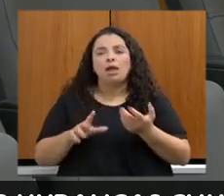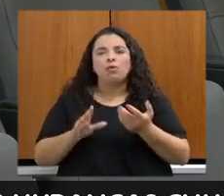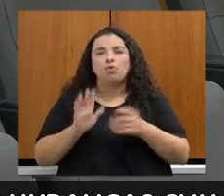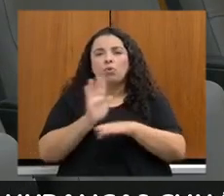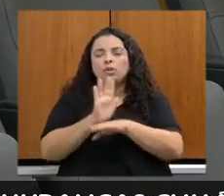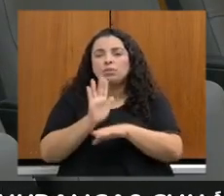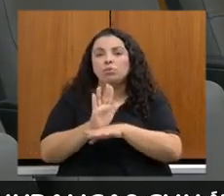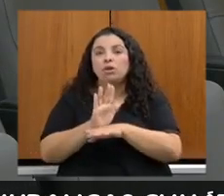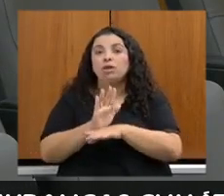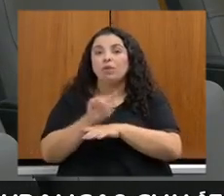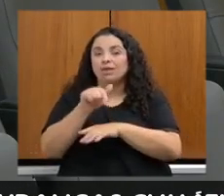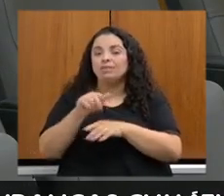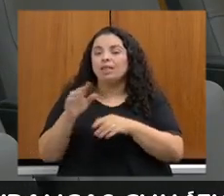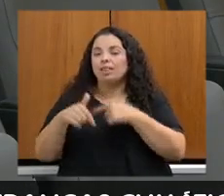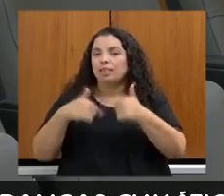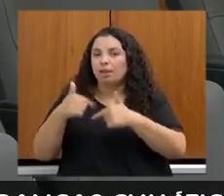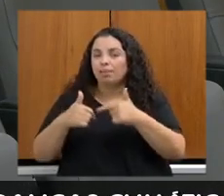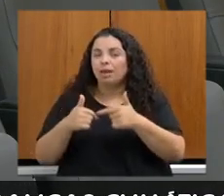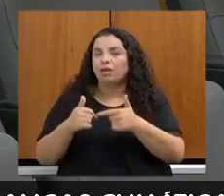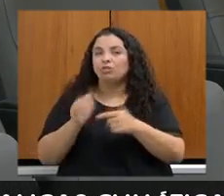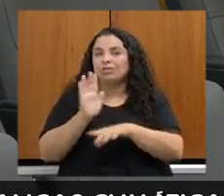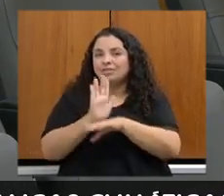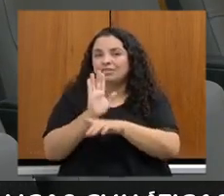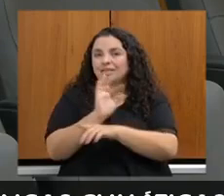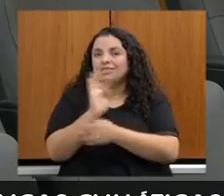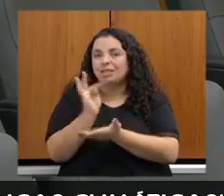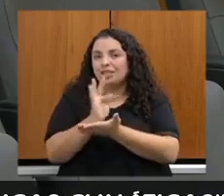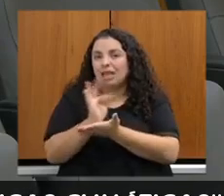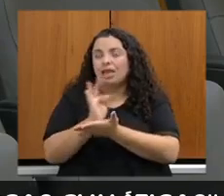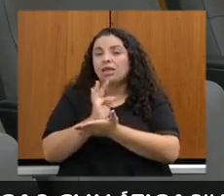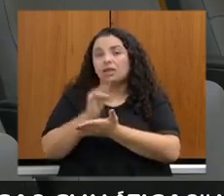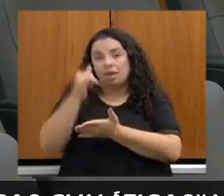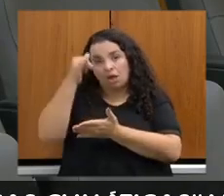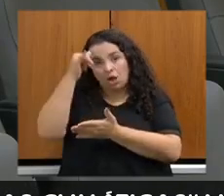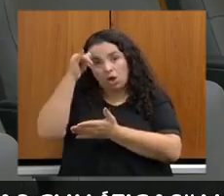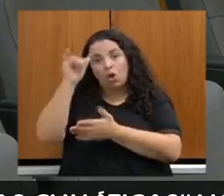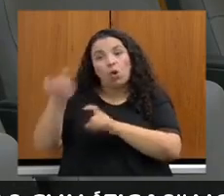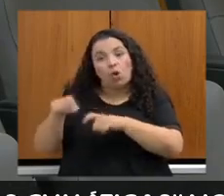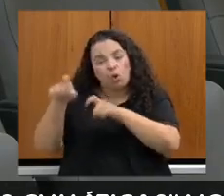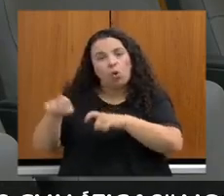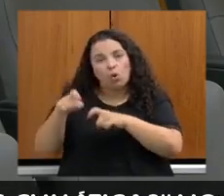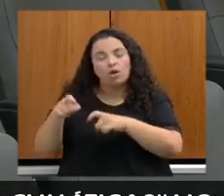extensão rural, e nos colocamos à disposição para realmente